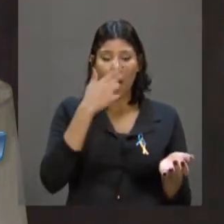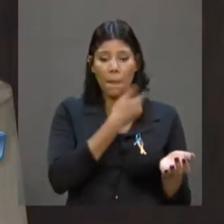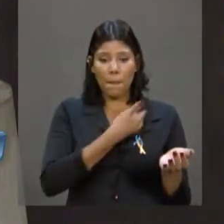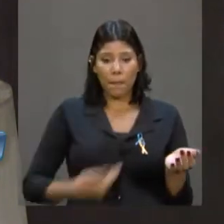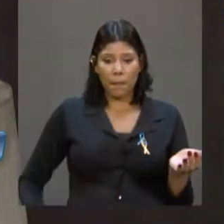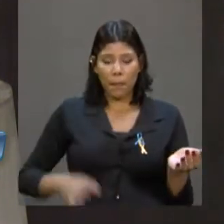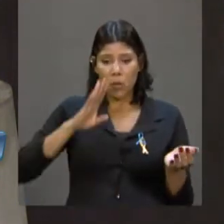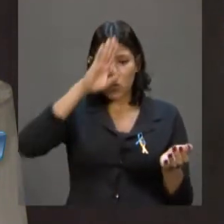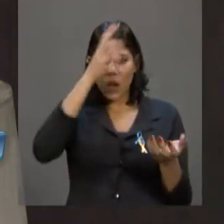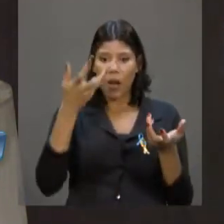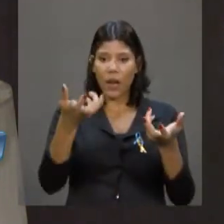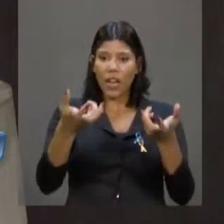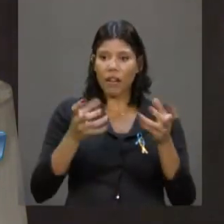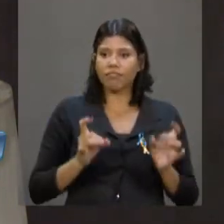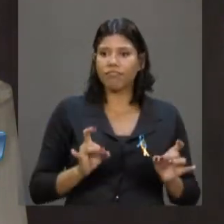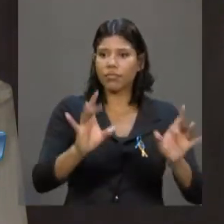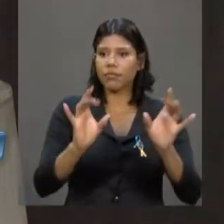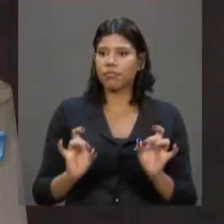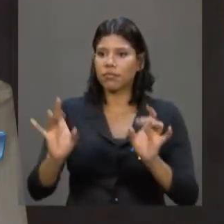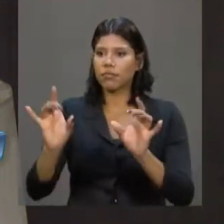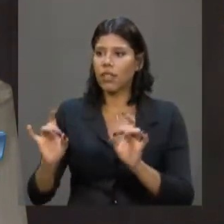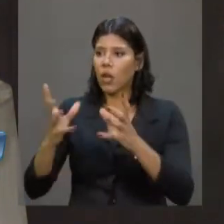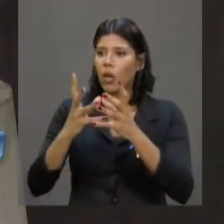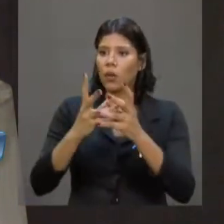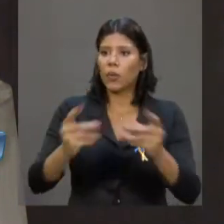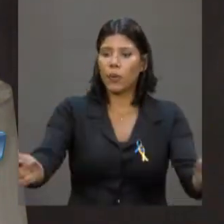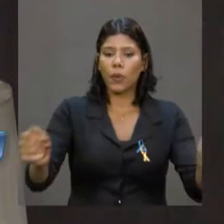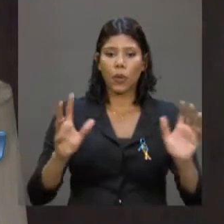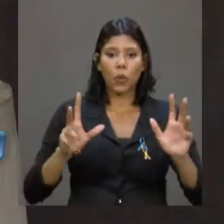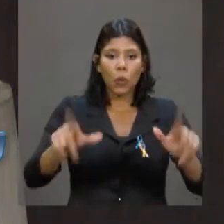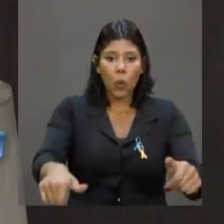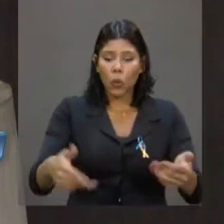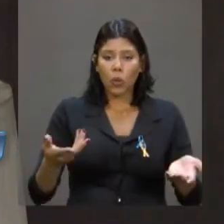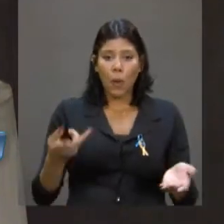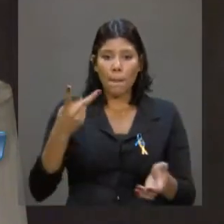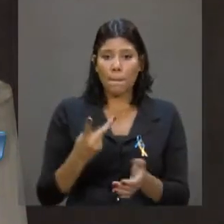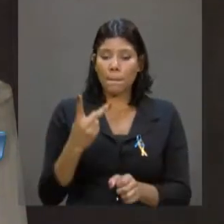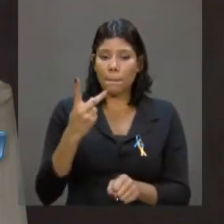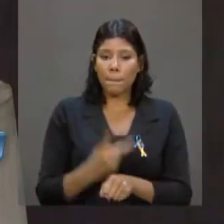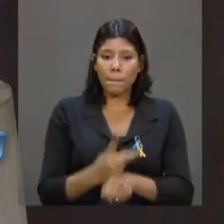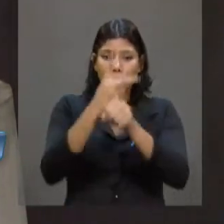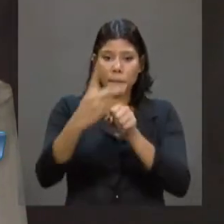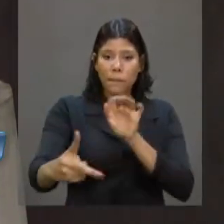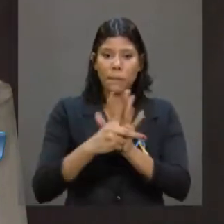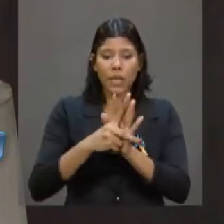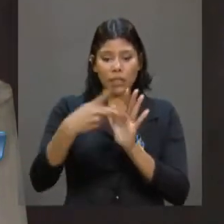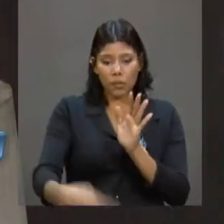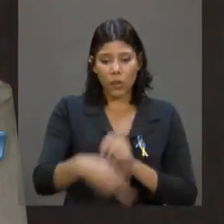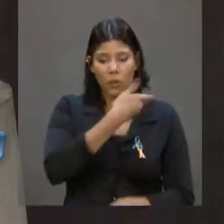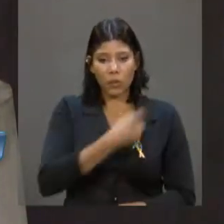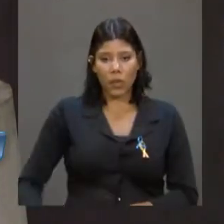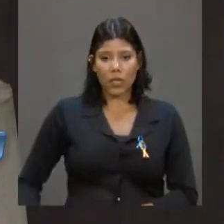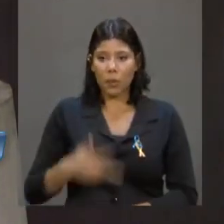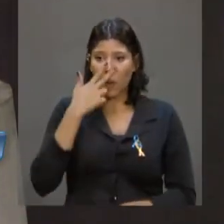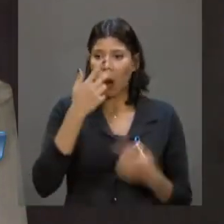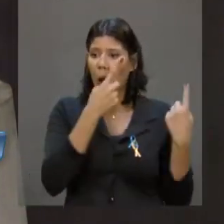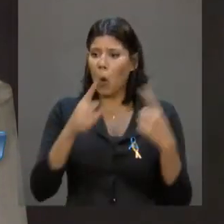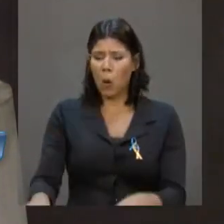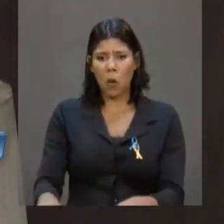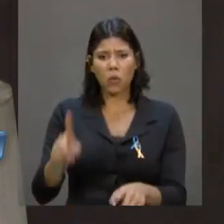uma agenda anti-nação, é uma agenda anti-país, é uma agenda anti-povo,